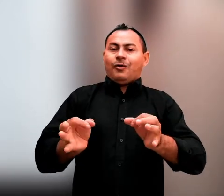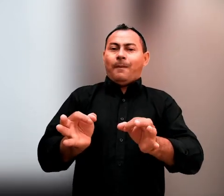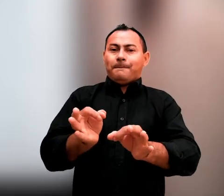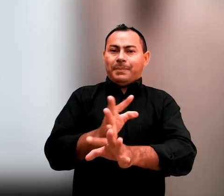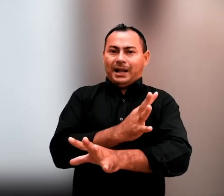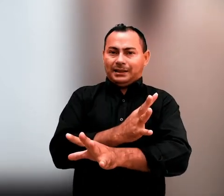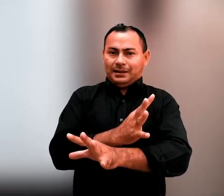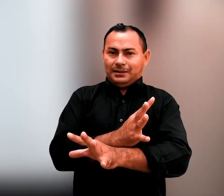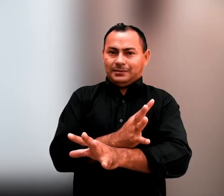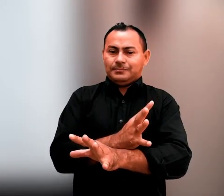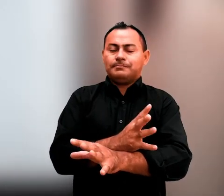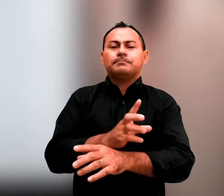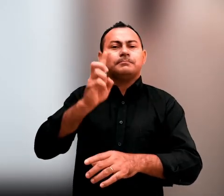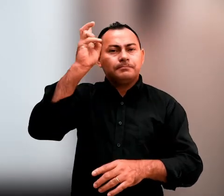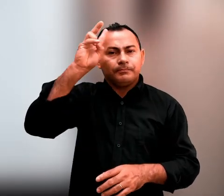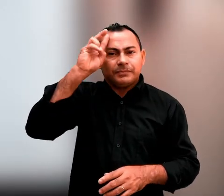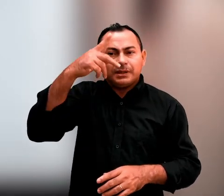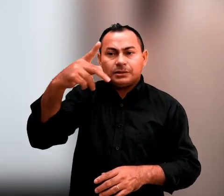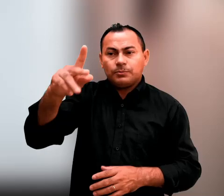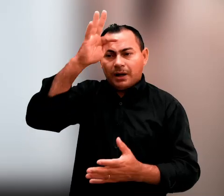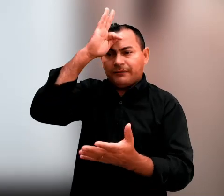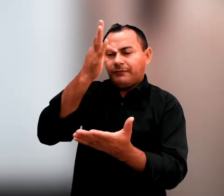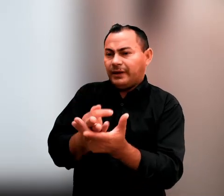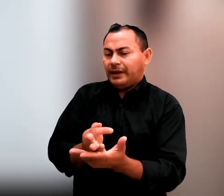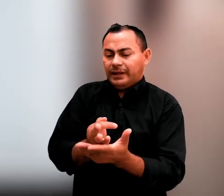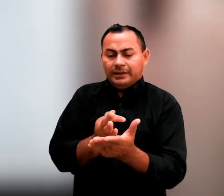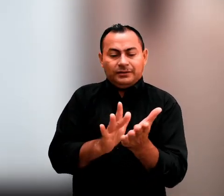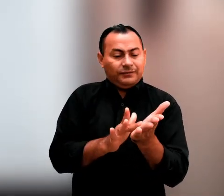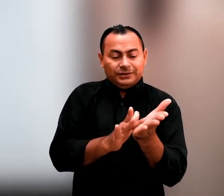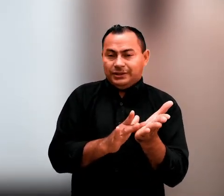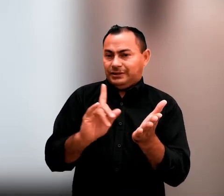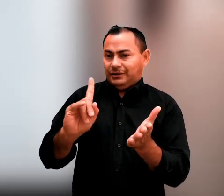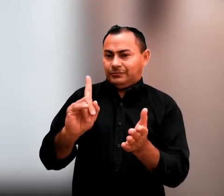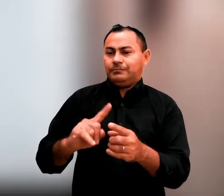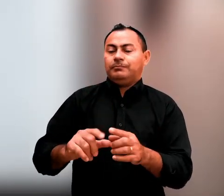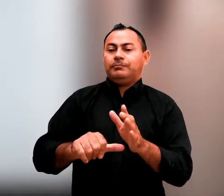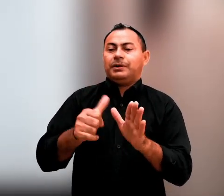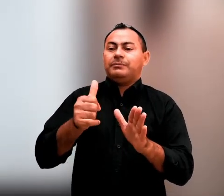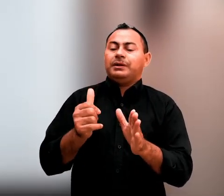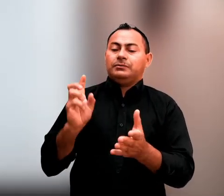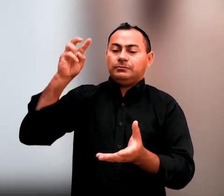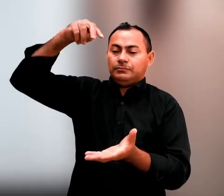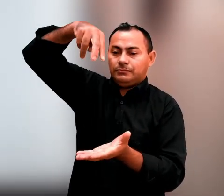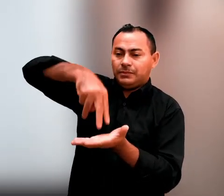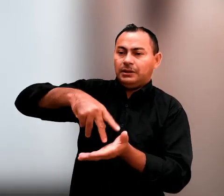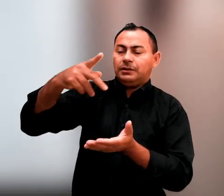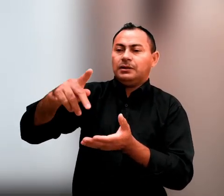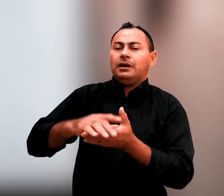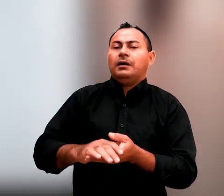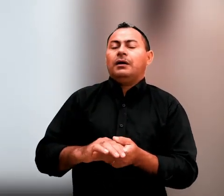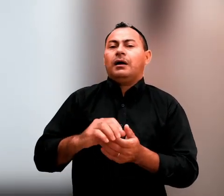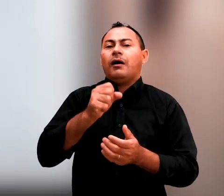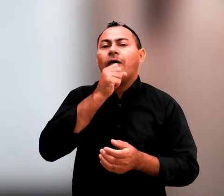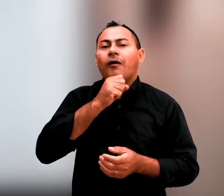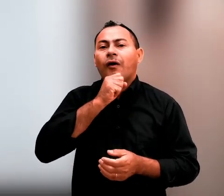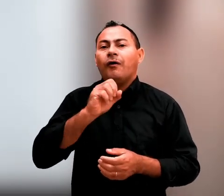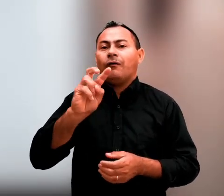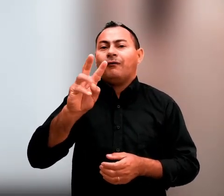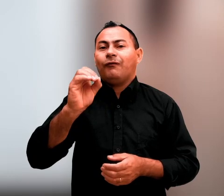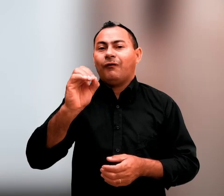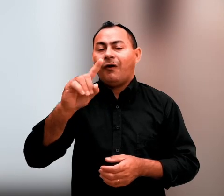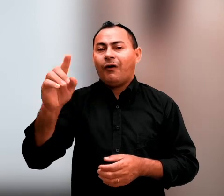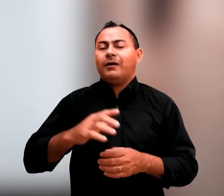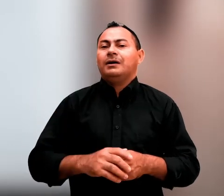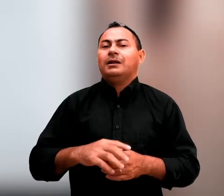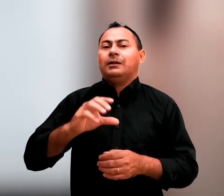completa. recordo-me da sua fé não fingida que primeiro habitou em sua avó Lloyd e em sua